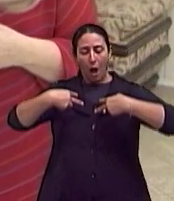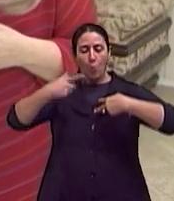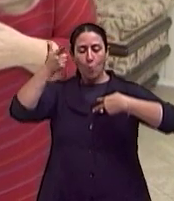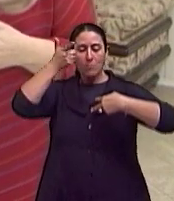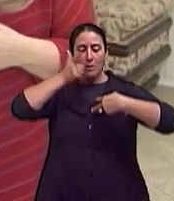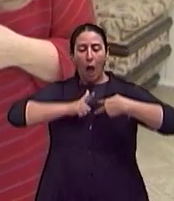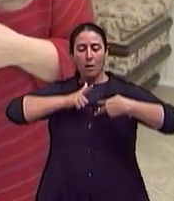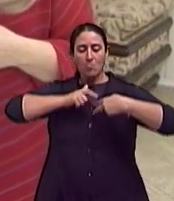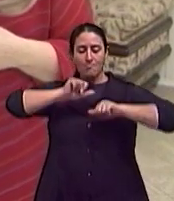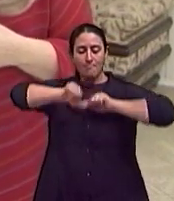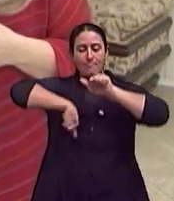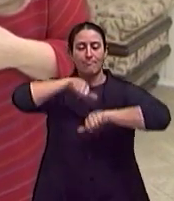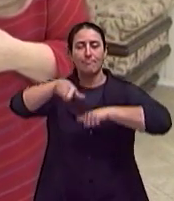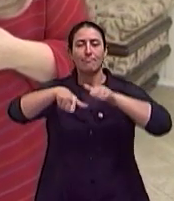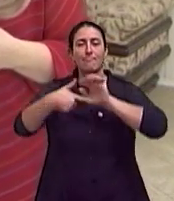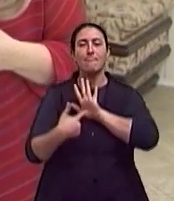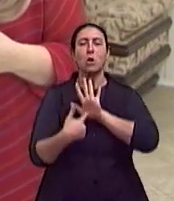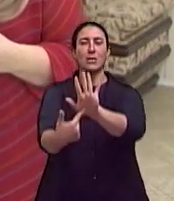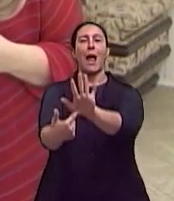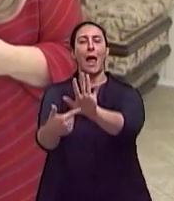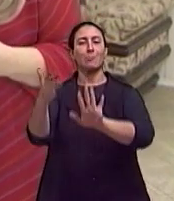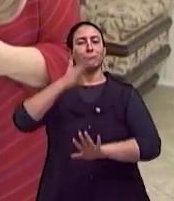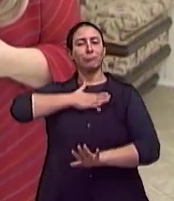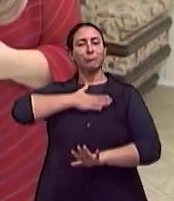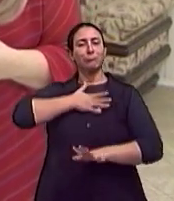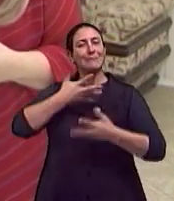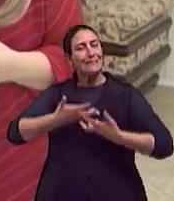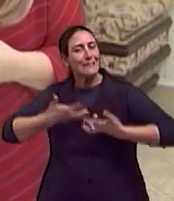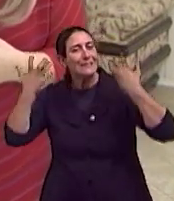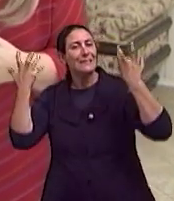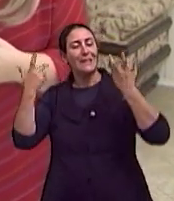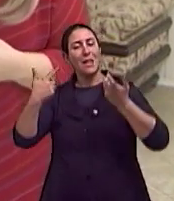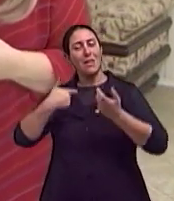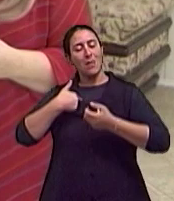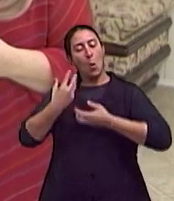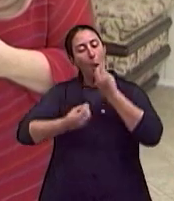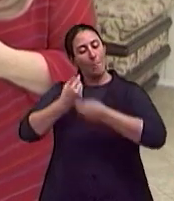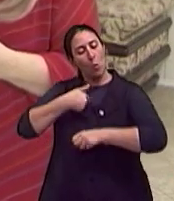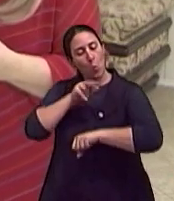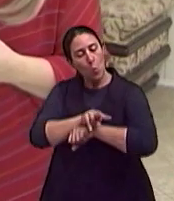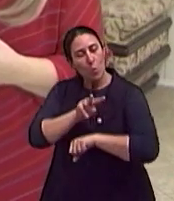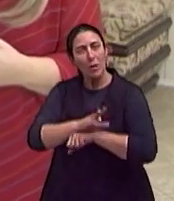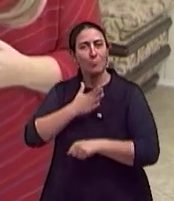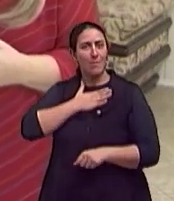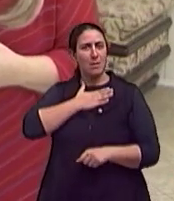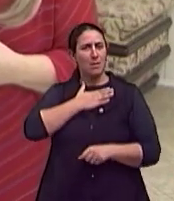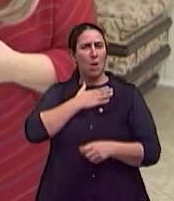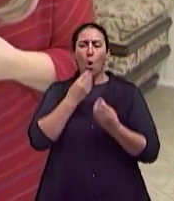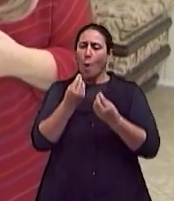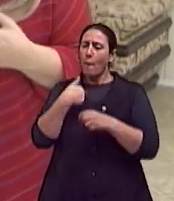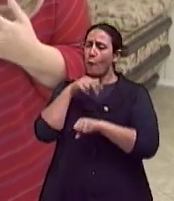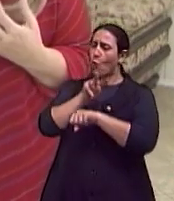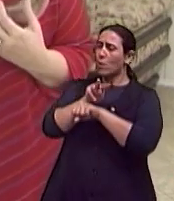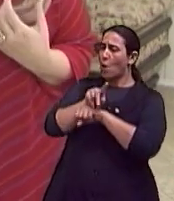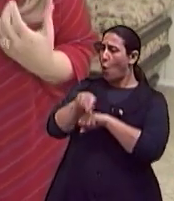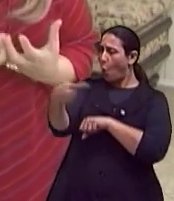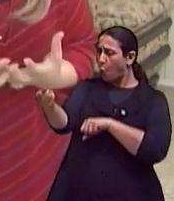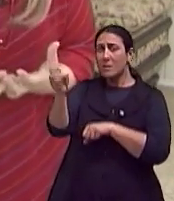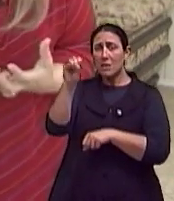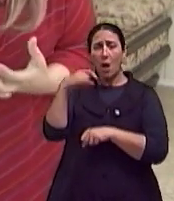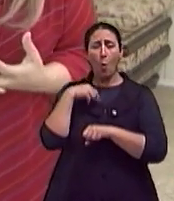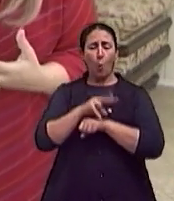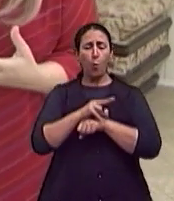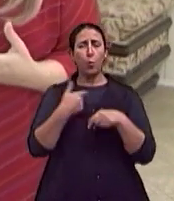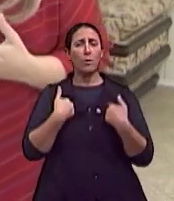há aquela questão de como que eu me cuido. Como eu vou cuidar de um outro idoso se eu não me